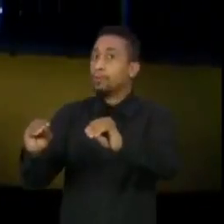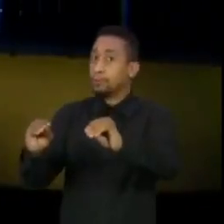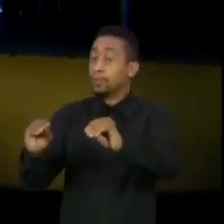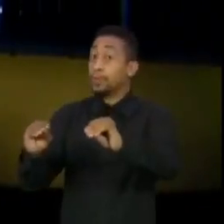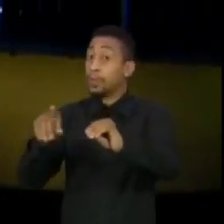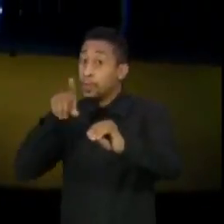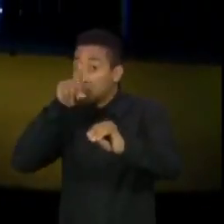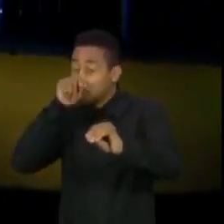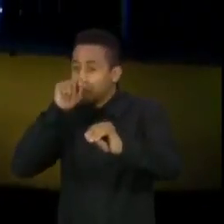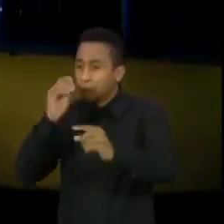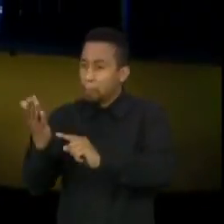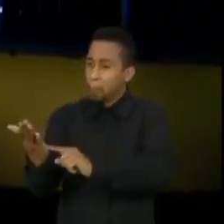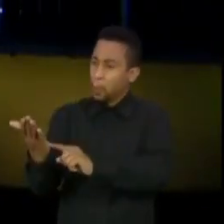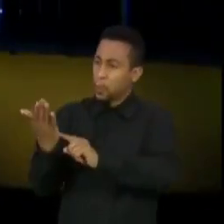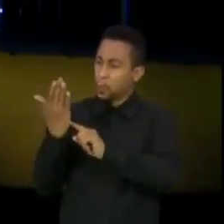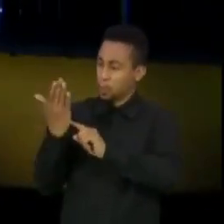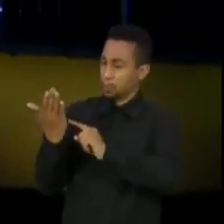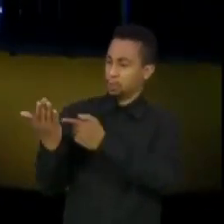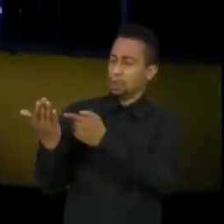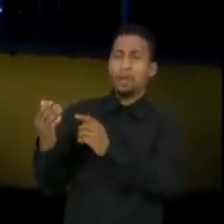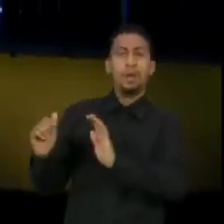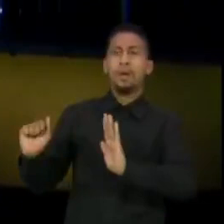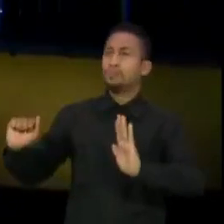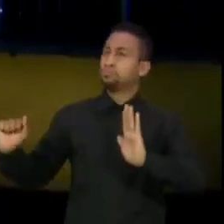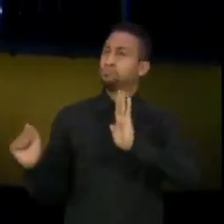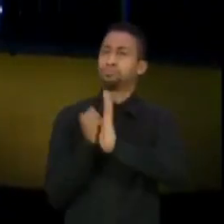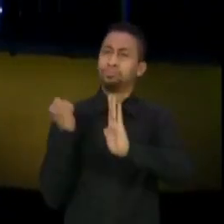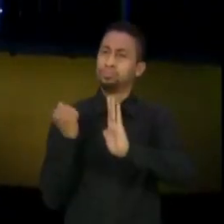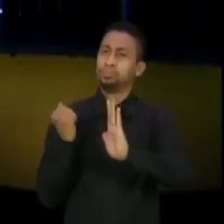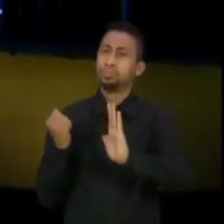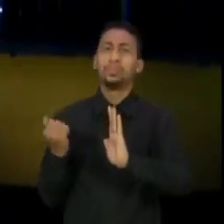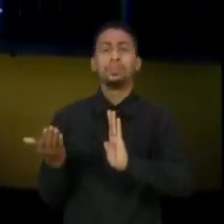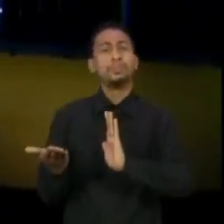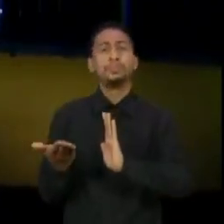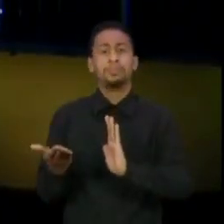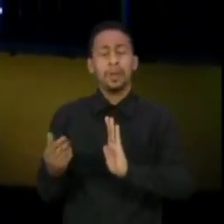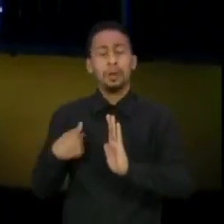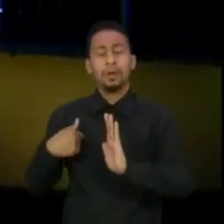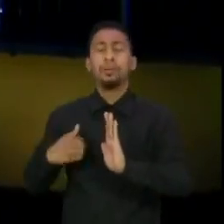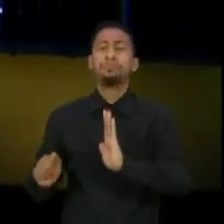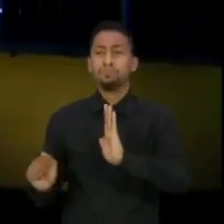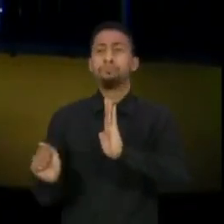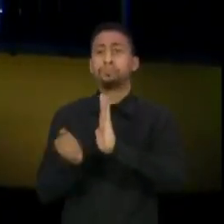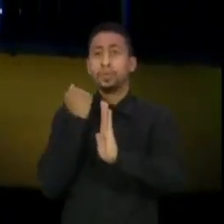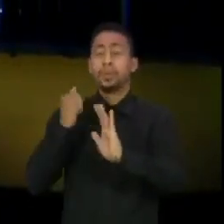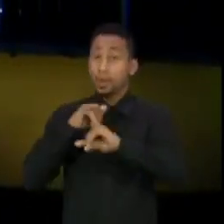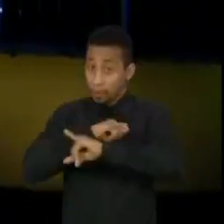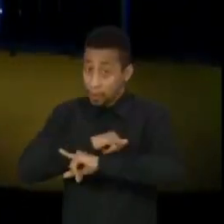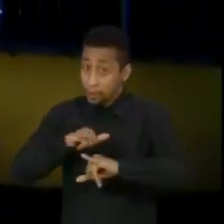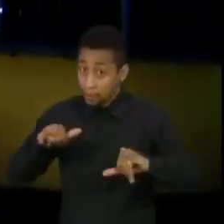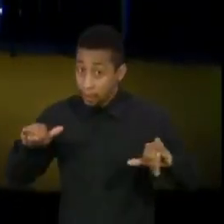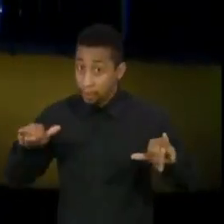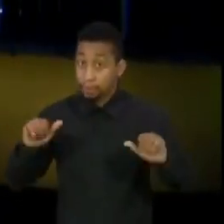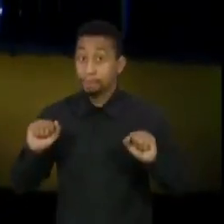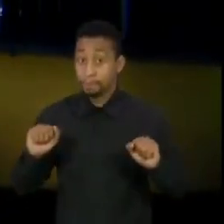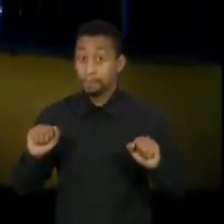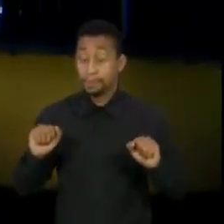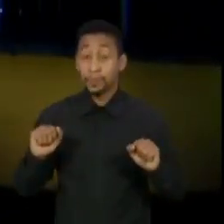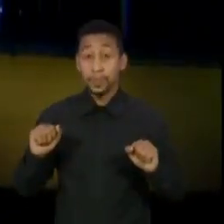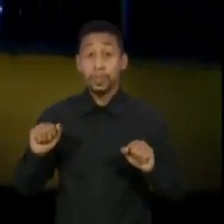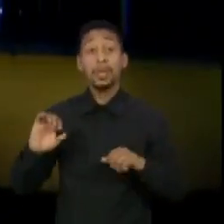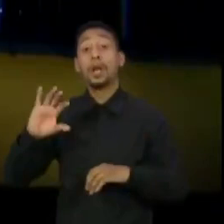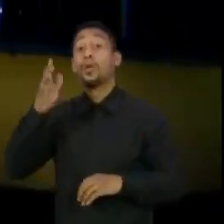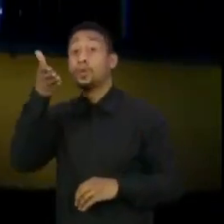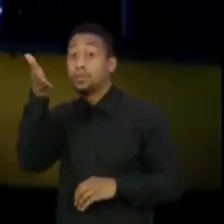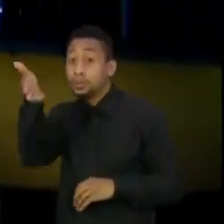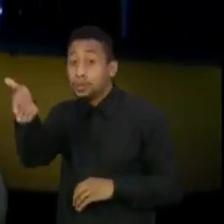apresentado, a desfiz, a apaguei. E disse não só o que, na verdade, tinha